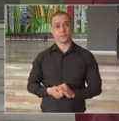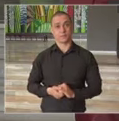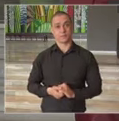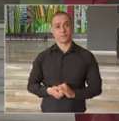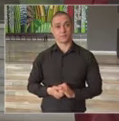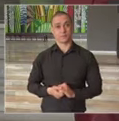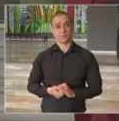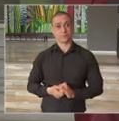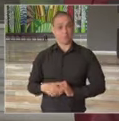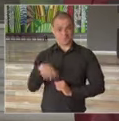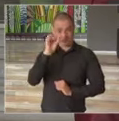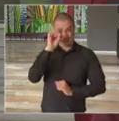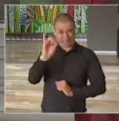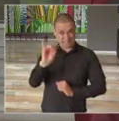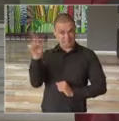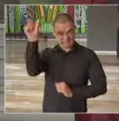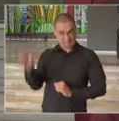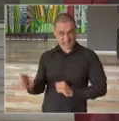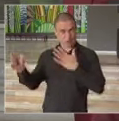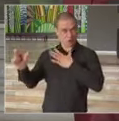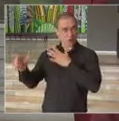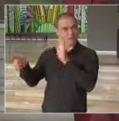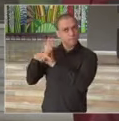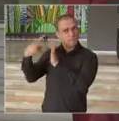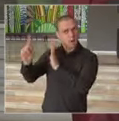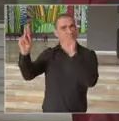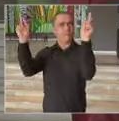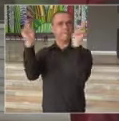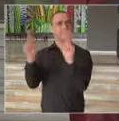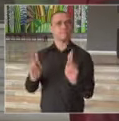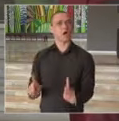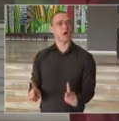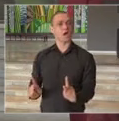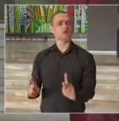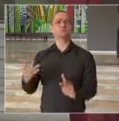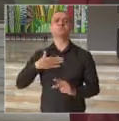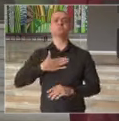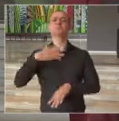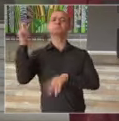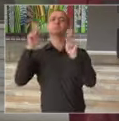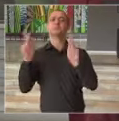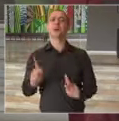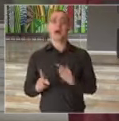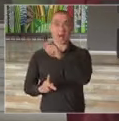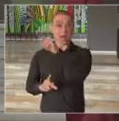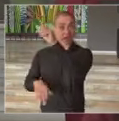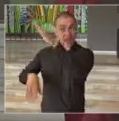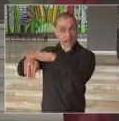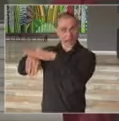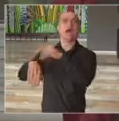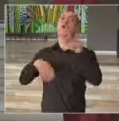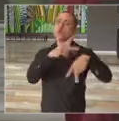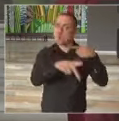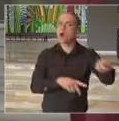Se tiver gestos de paz, presidente, o povo saberá compreender